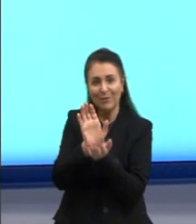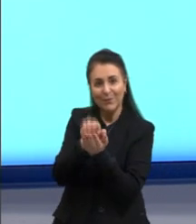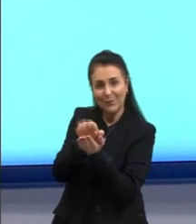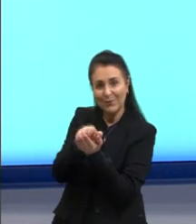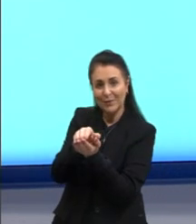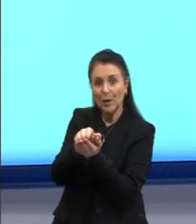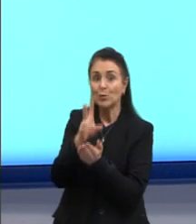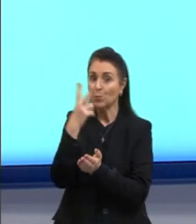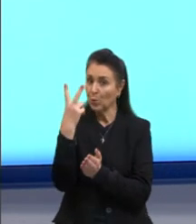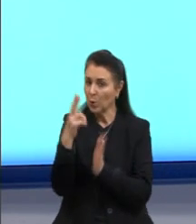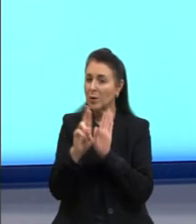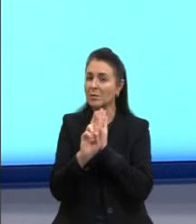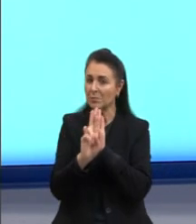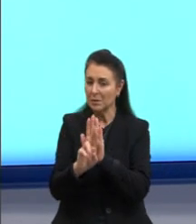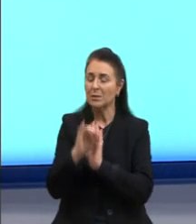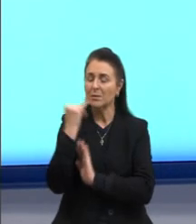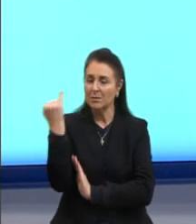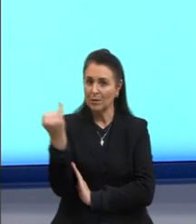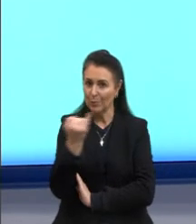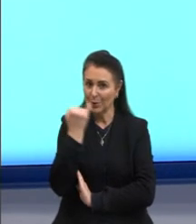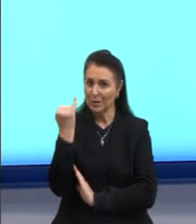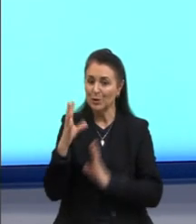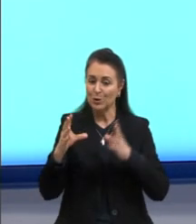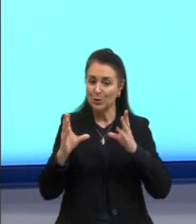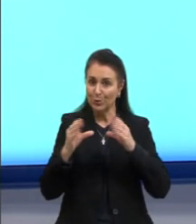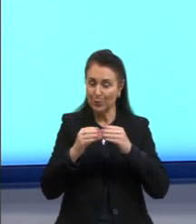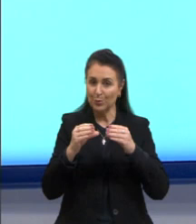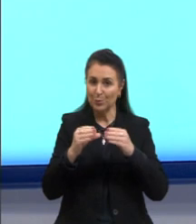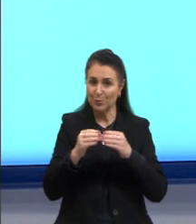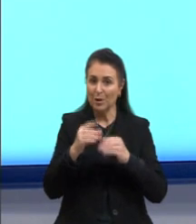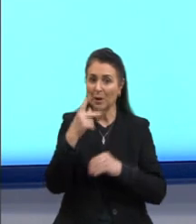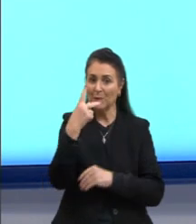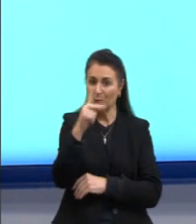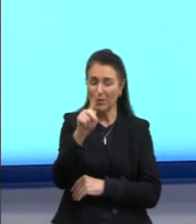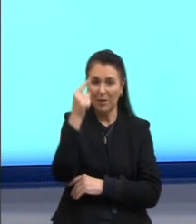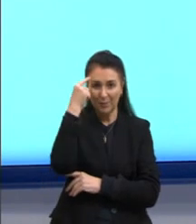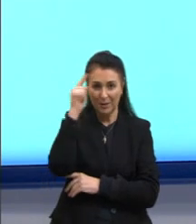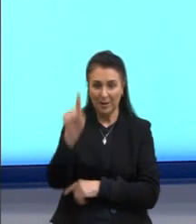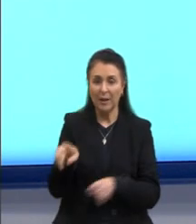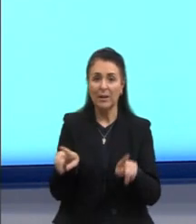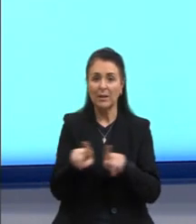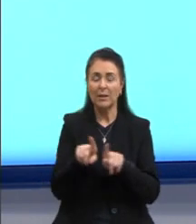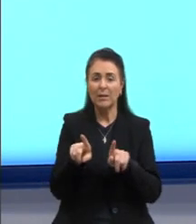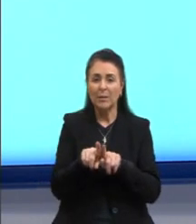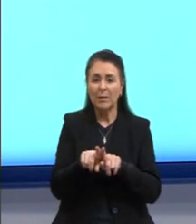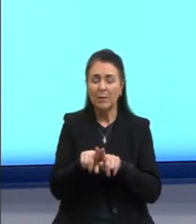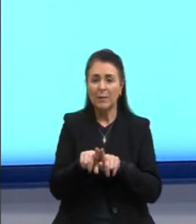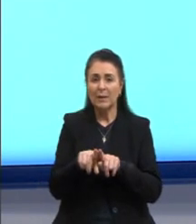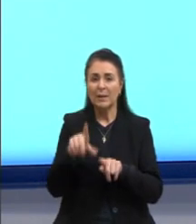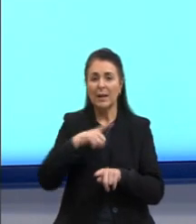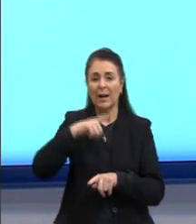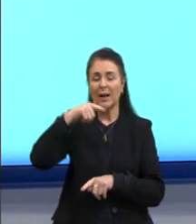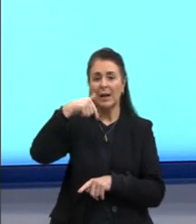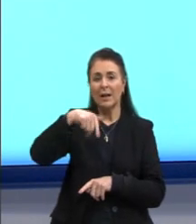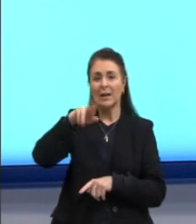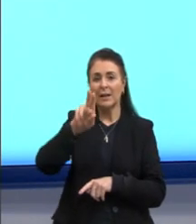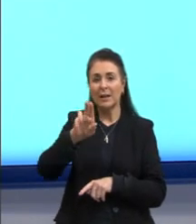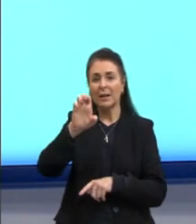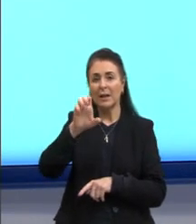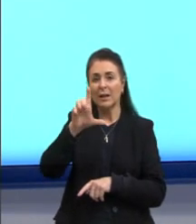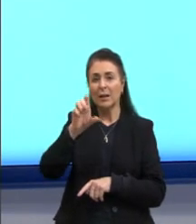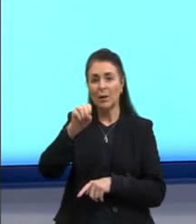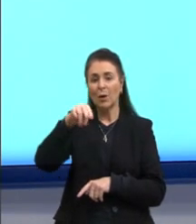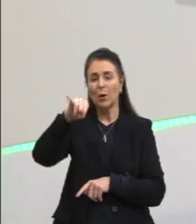esses. São alguns representantes para vocês terem uma ideia. E também a ordem quelônia. Que são os